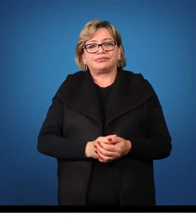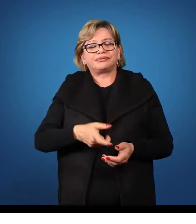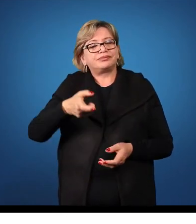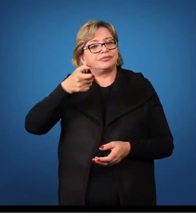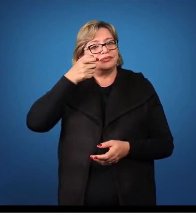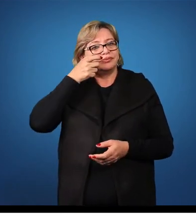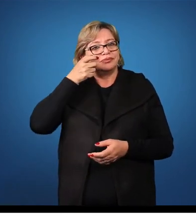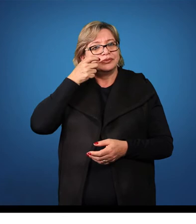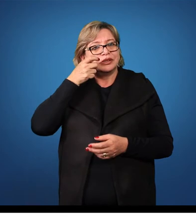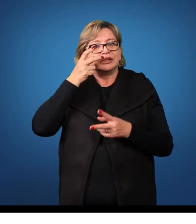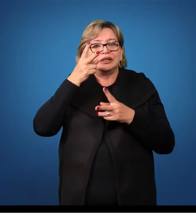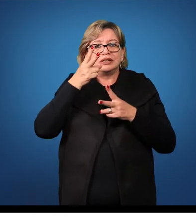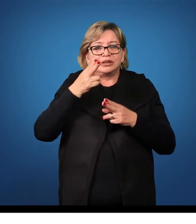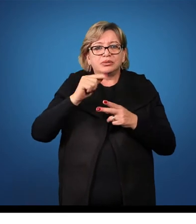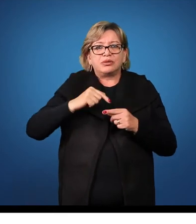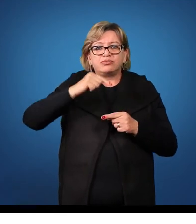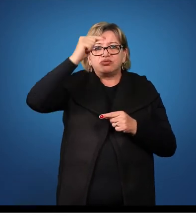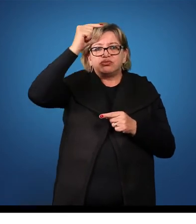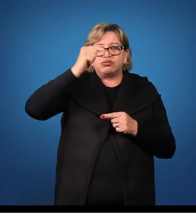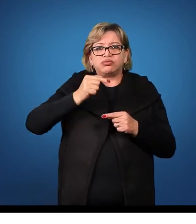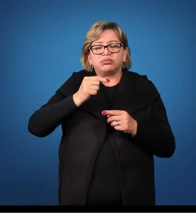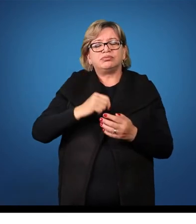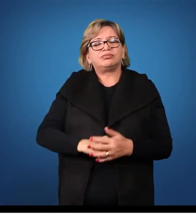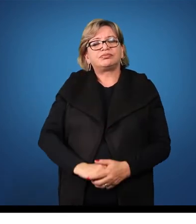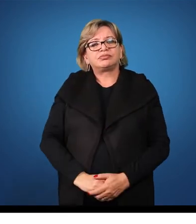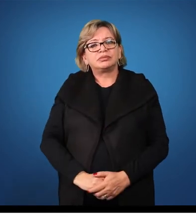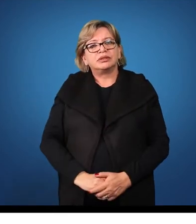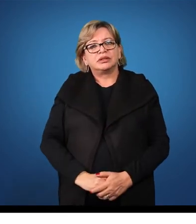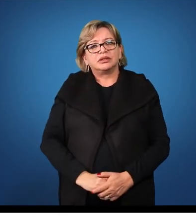Observem, igual ao nominativo plural.